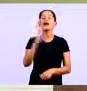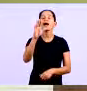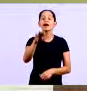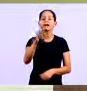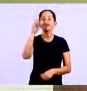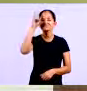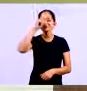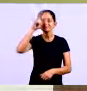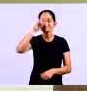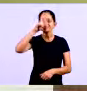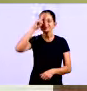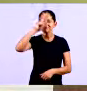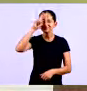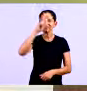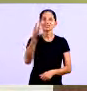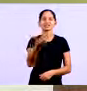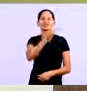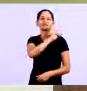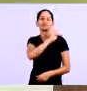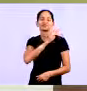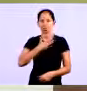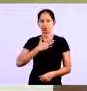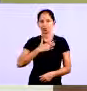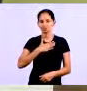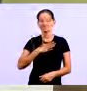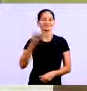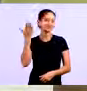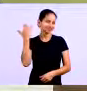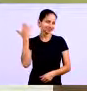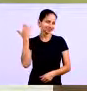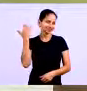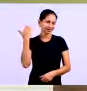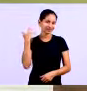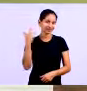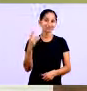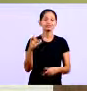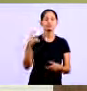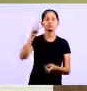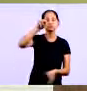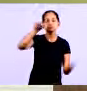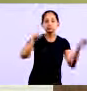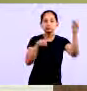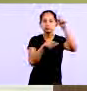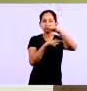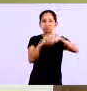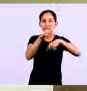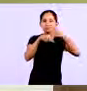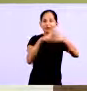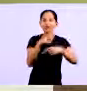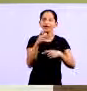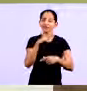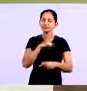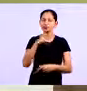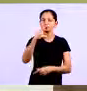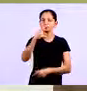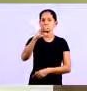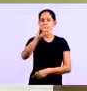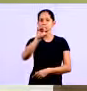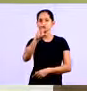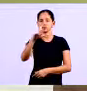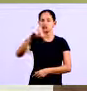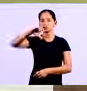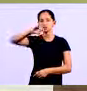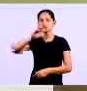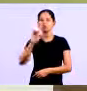rando aqui da época da faculdade esse ciclo financeiro entre o apagar e receber ele